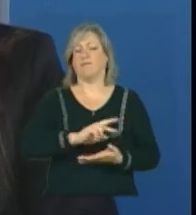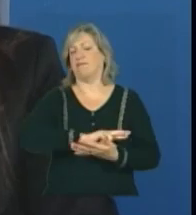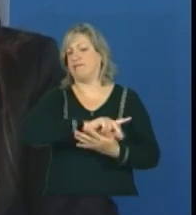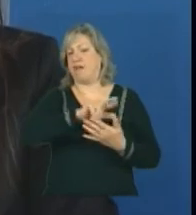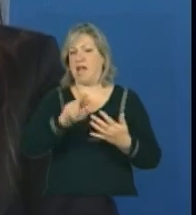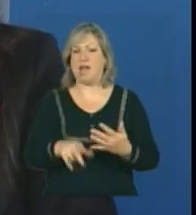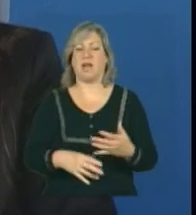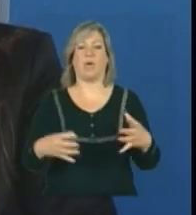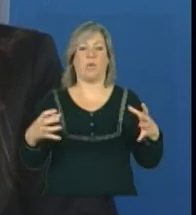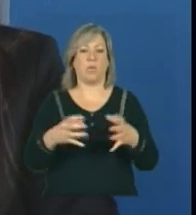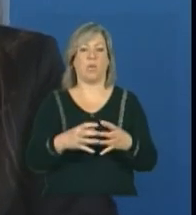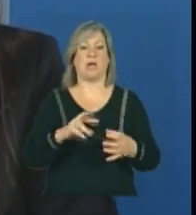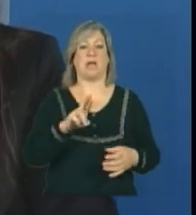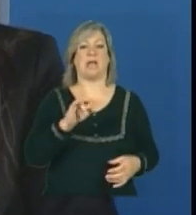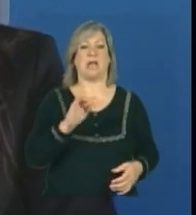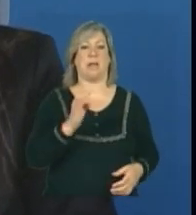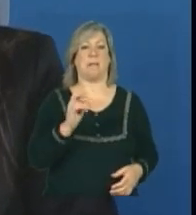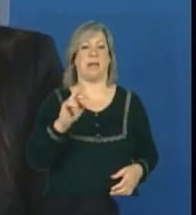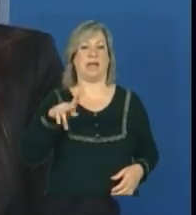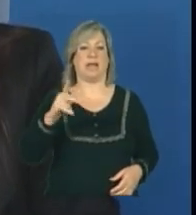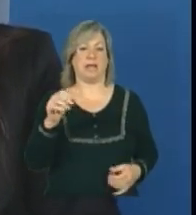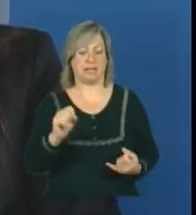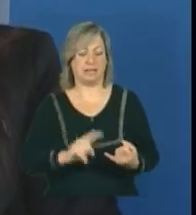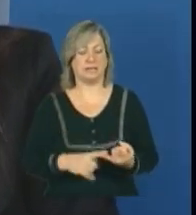quilombolas, ribeirinhas, etc.